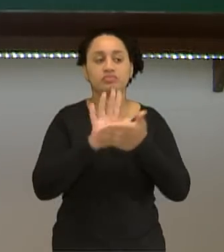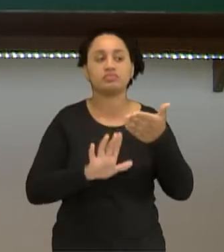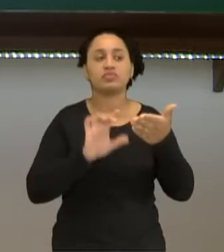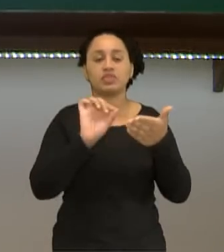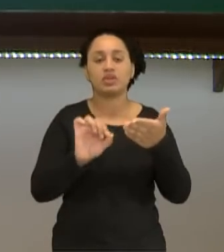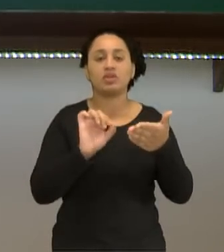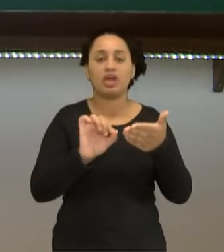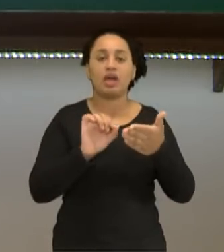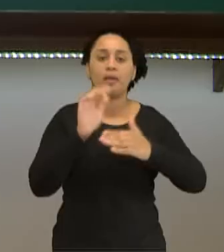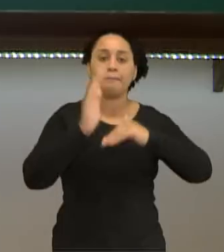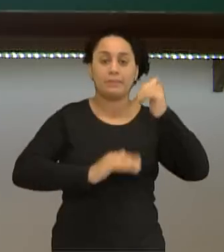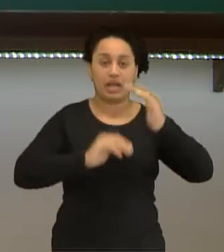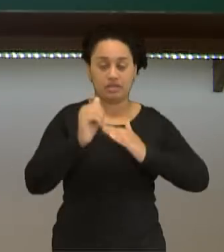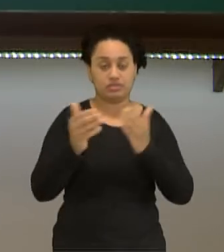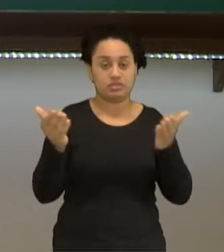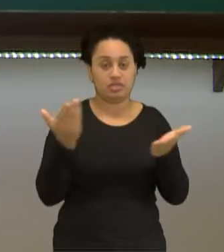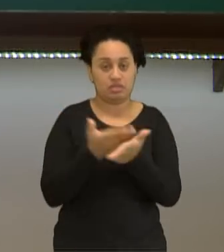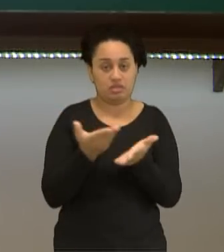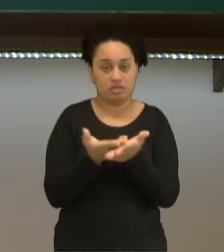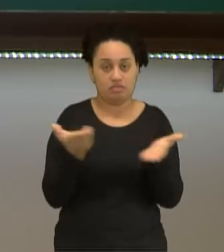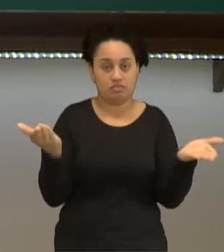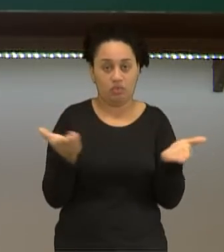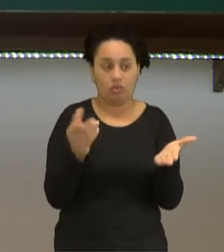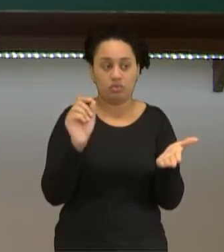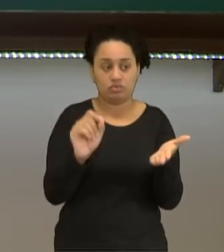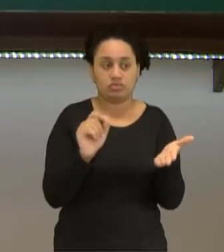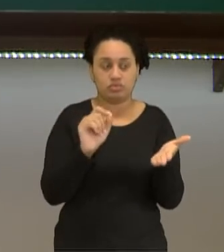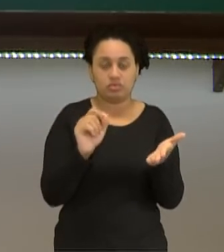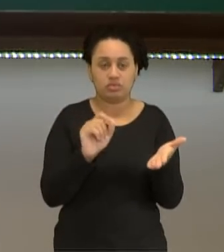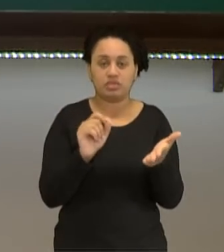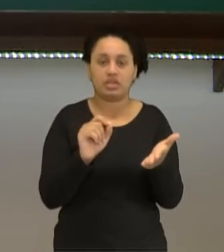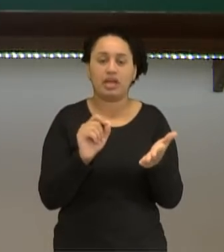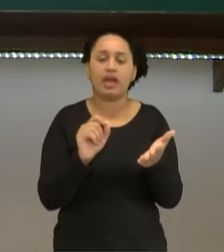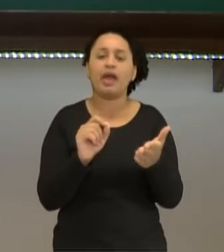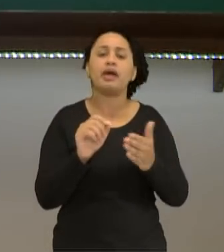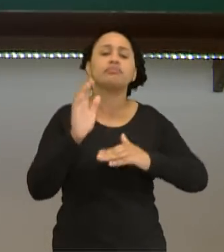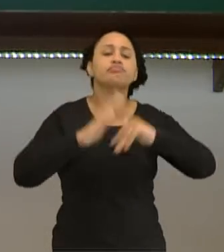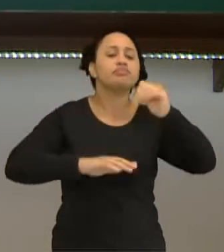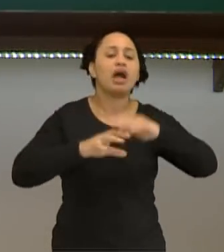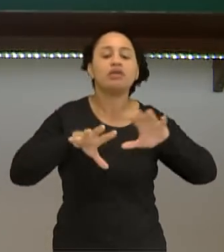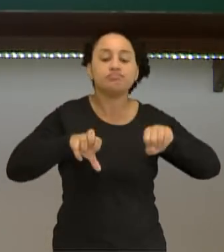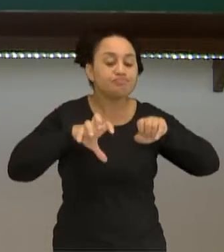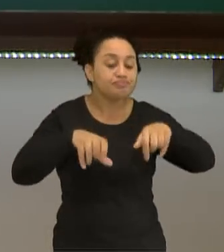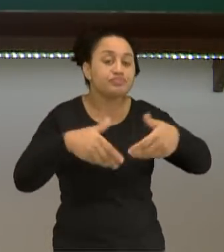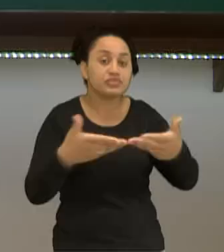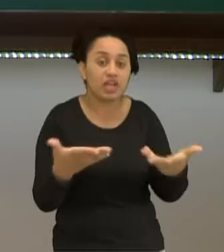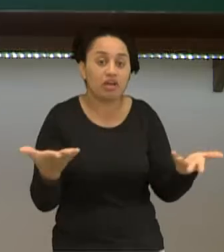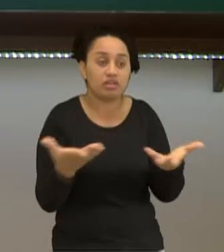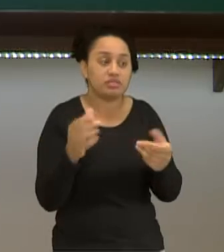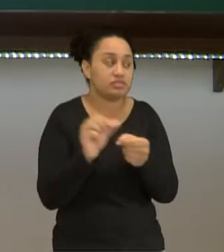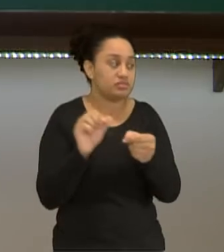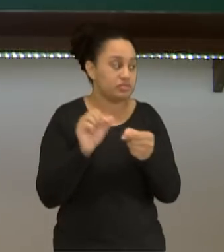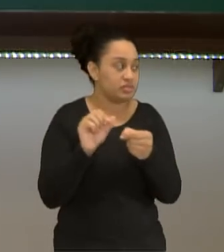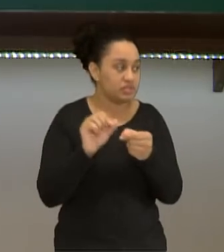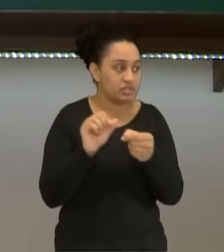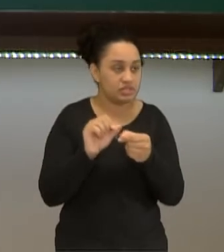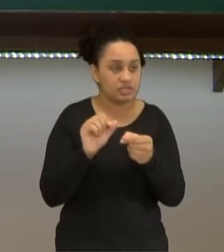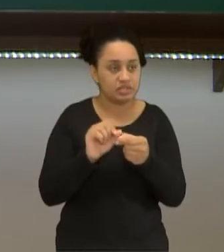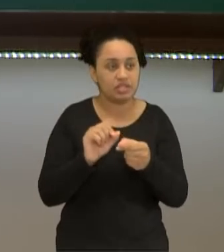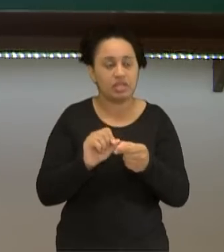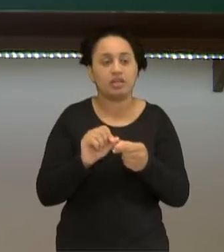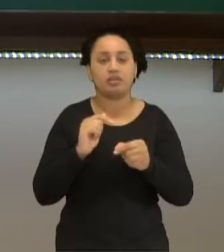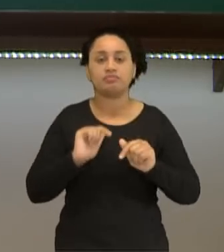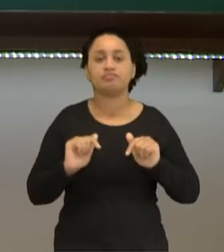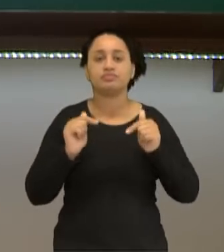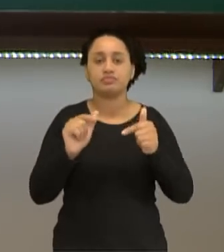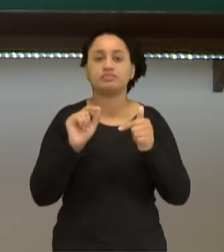atividade prática da aula de hoje. Tá bom? É chamada de atividade mão na massa. Aqui eu vou mostrar a ação de um eletrólito